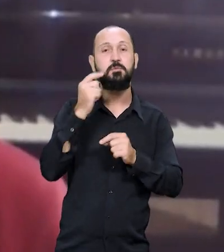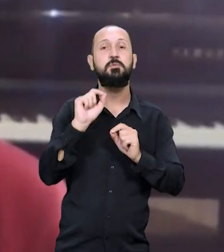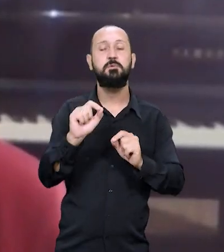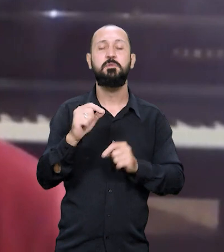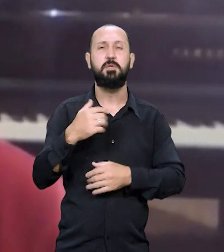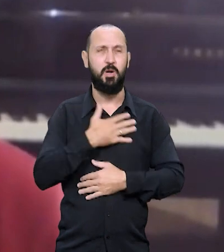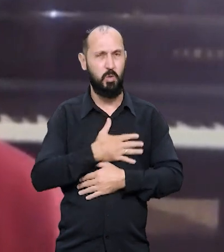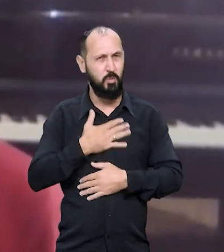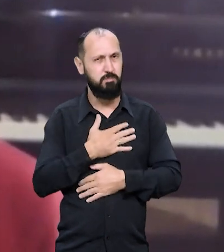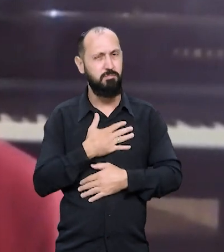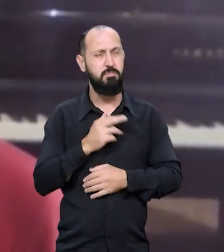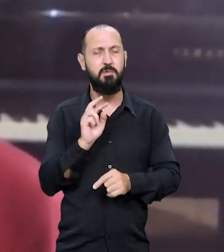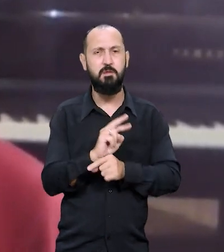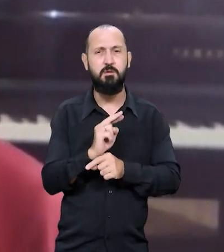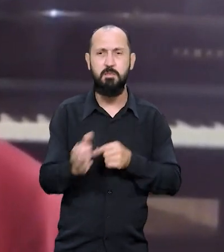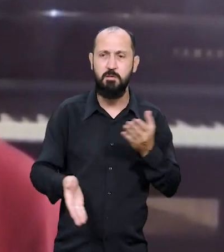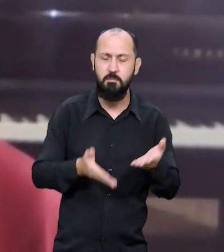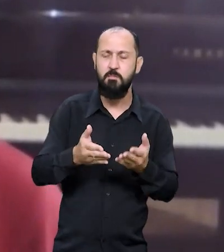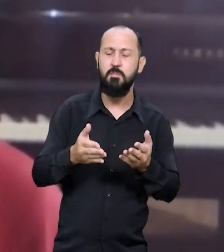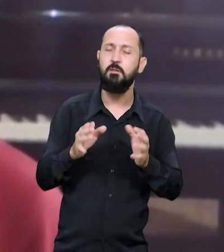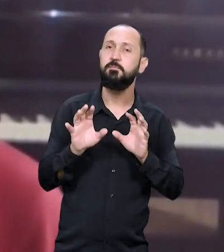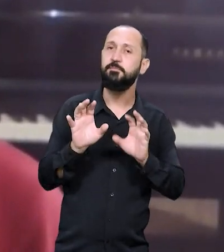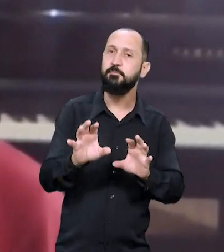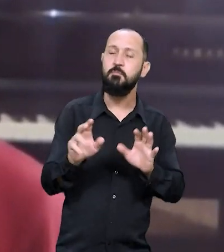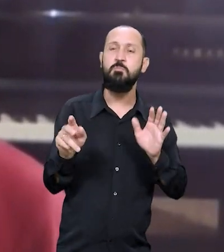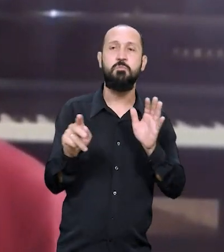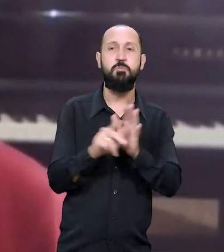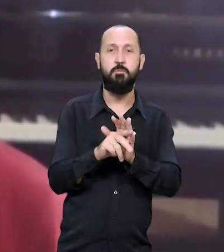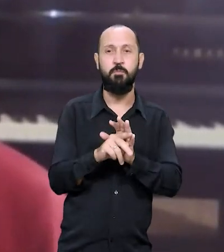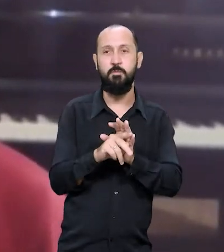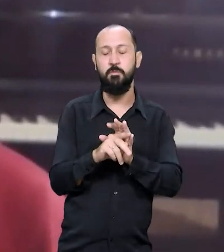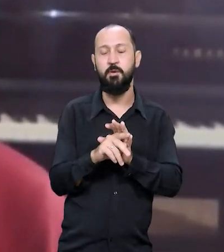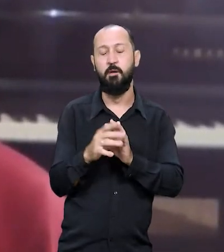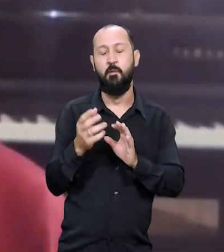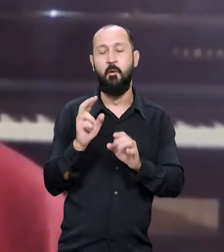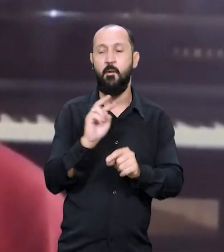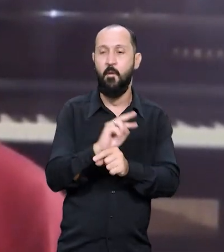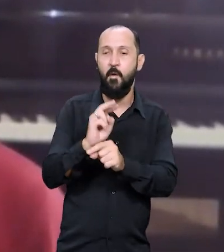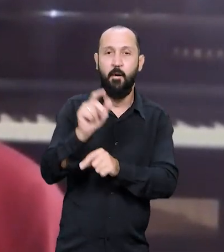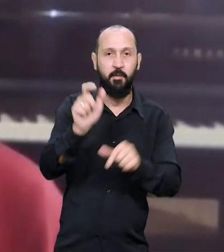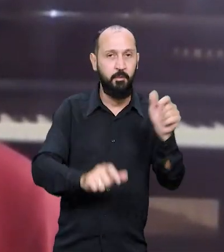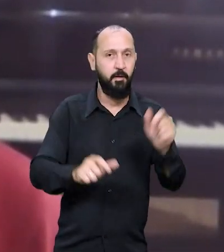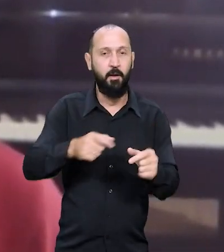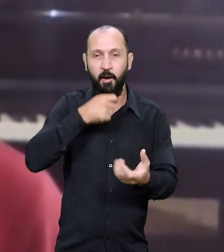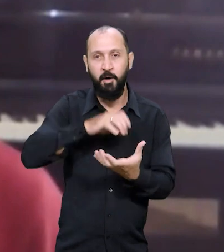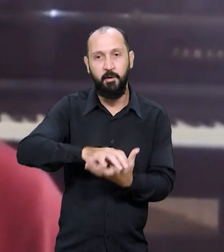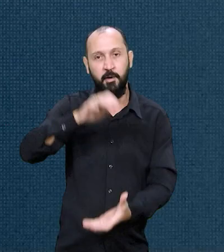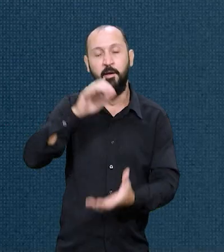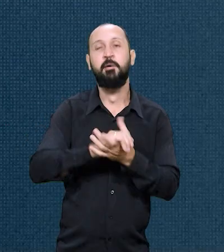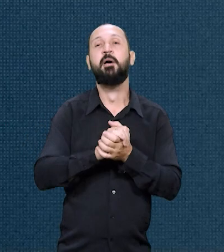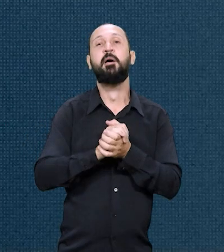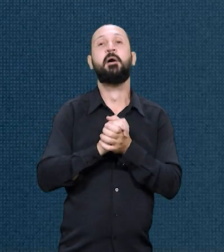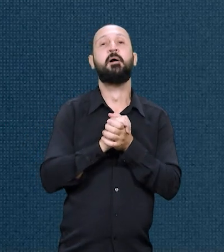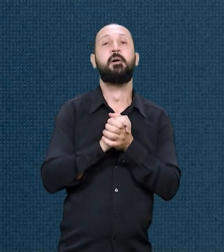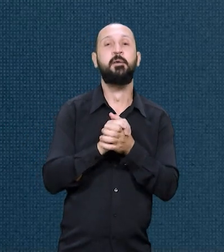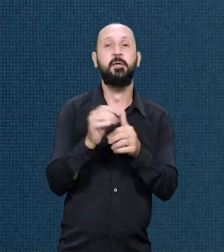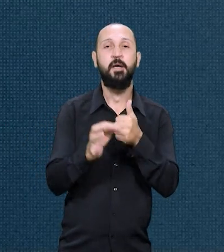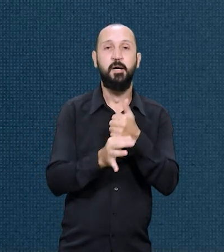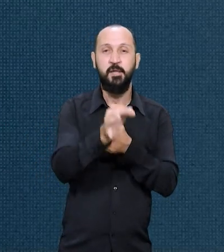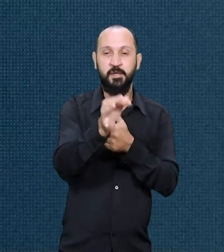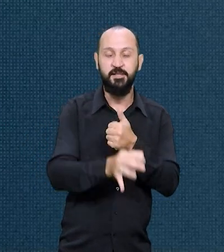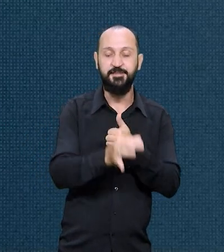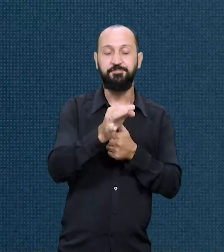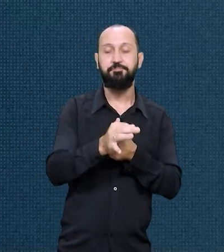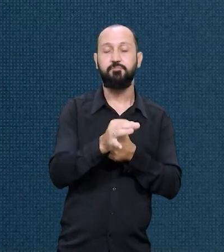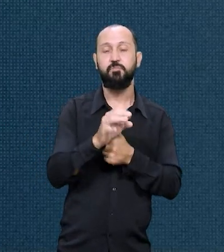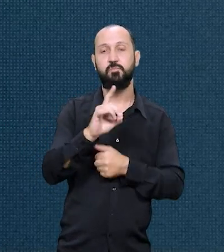como você gostaria de ser tratado, eu disse, é a forma como você deve tratar os idosos hoje. O Tribunal de Justiça